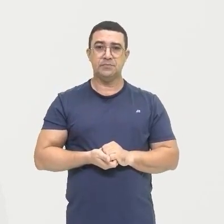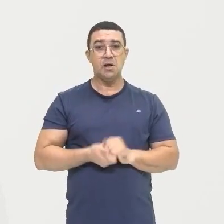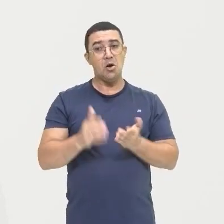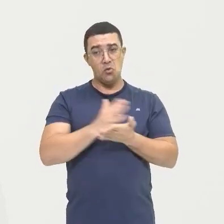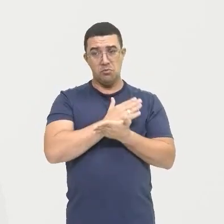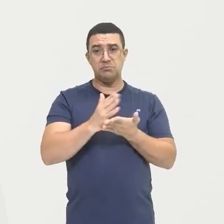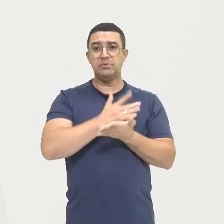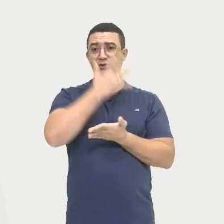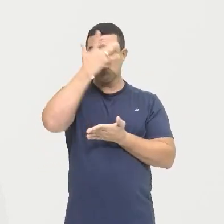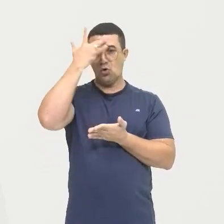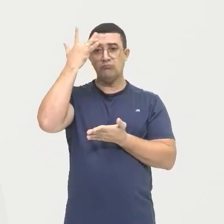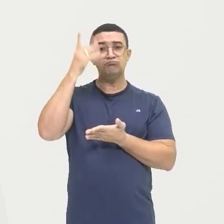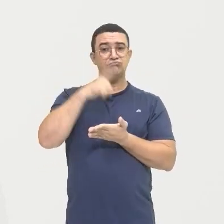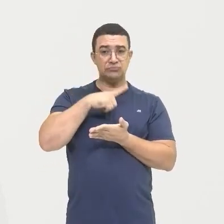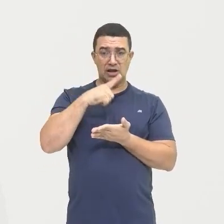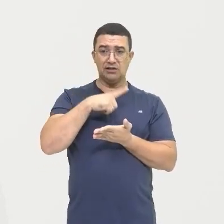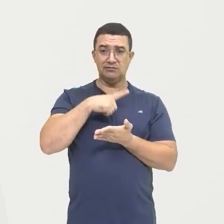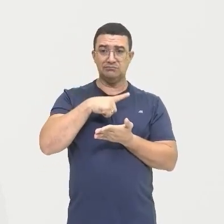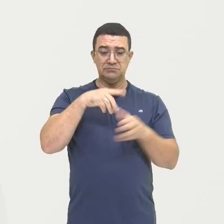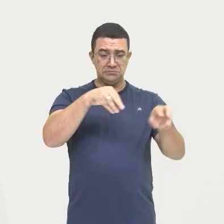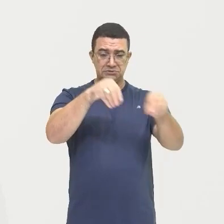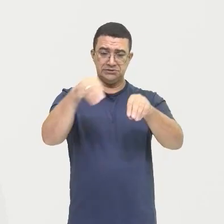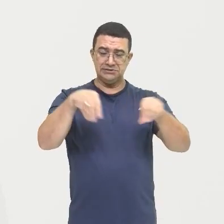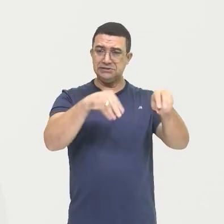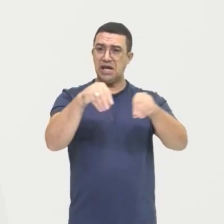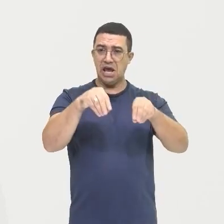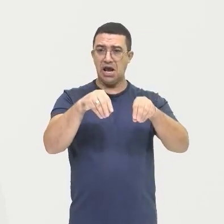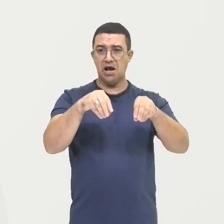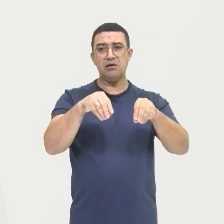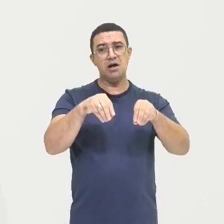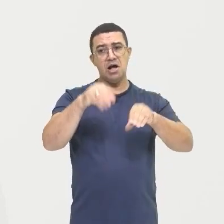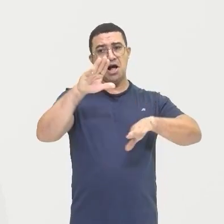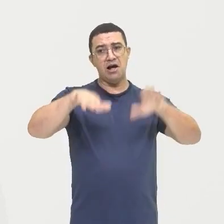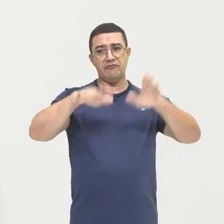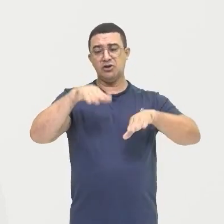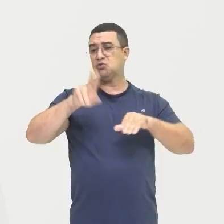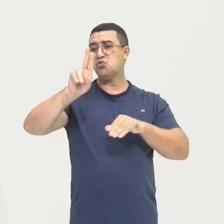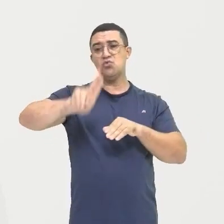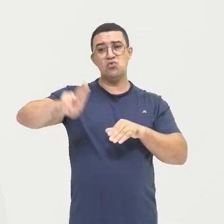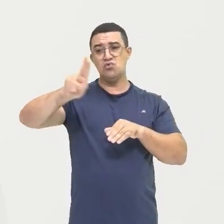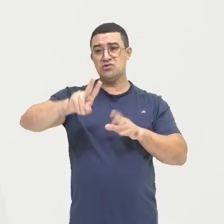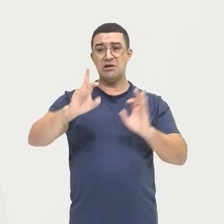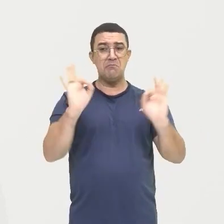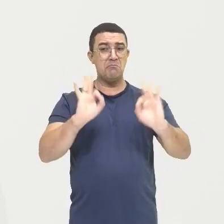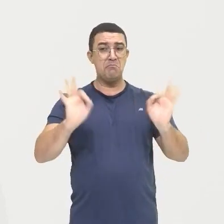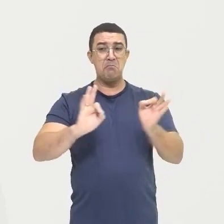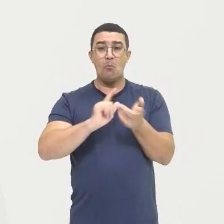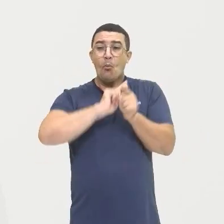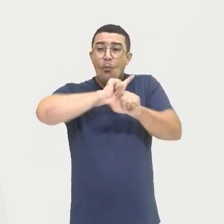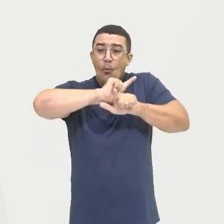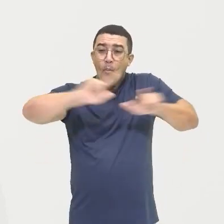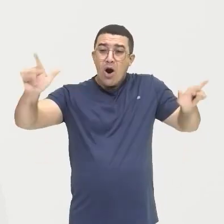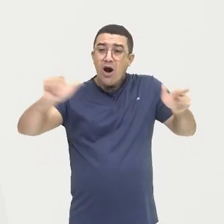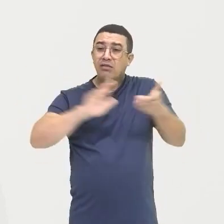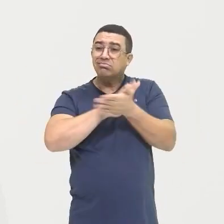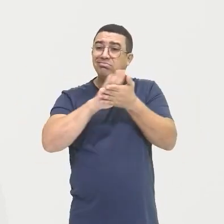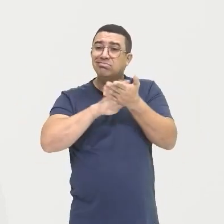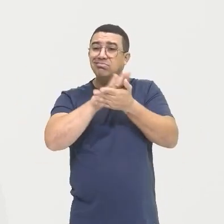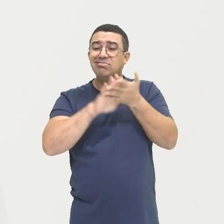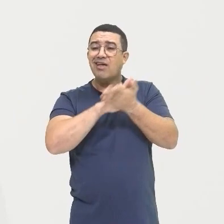terras Às vezes essas terras Elas não são utilizadas Tem a questão dos latifúndios Onde aquelas terras estão ali